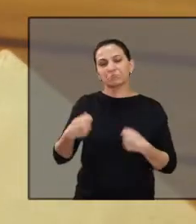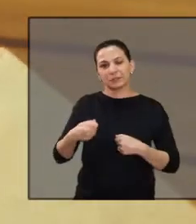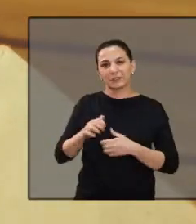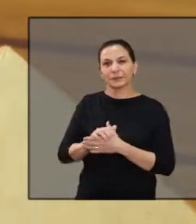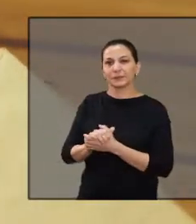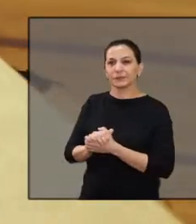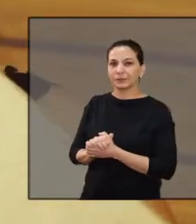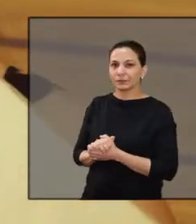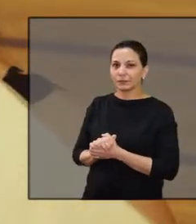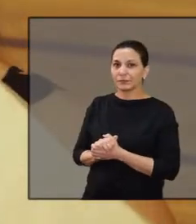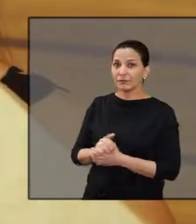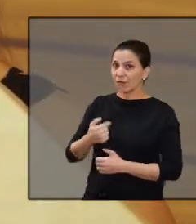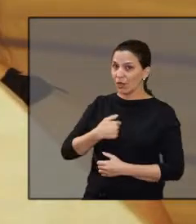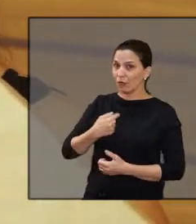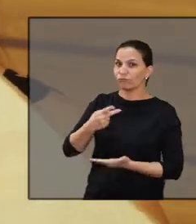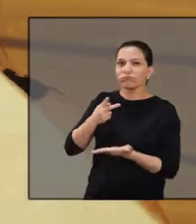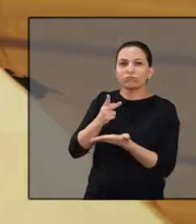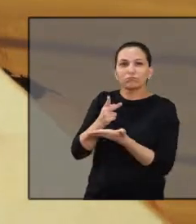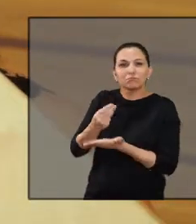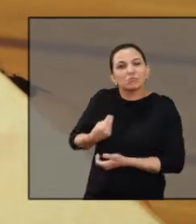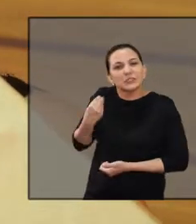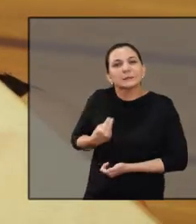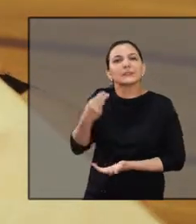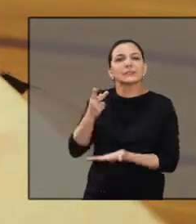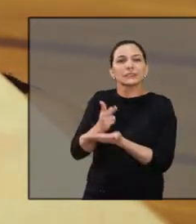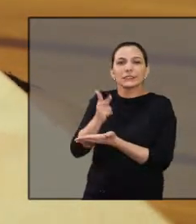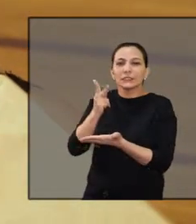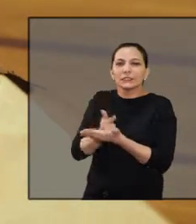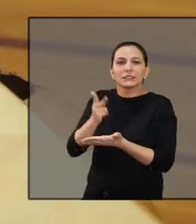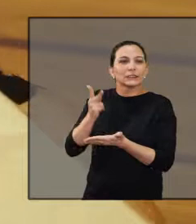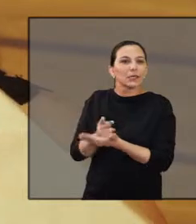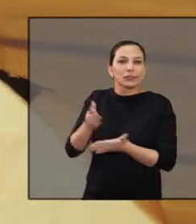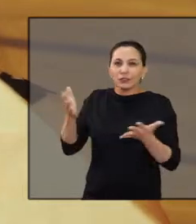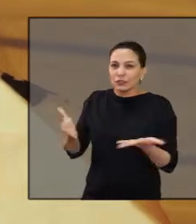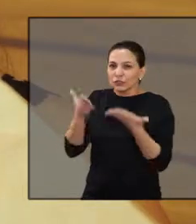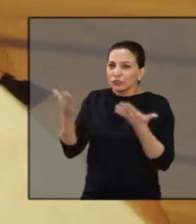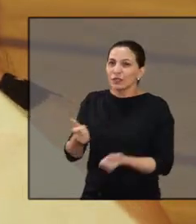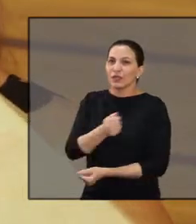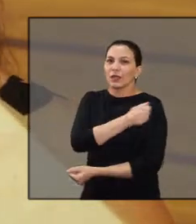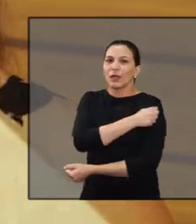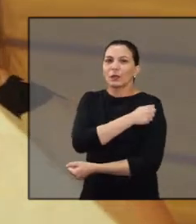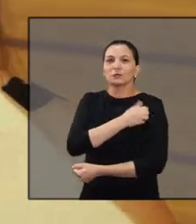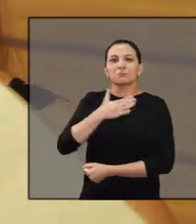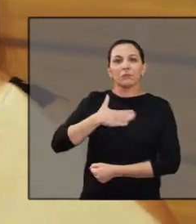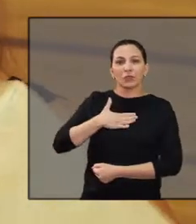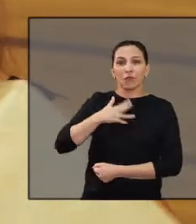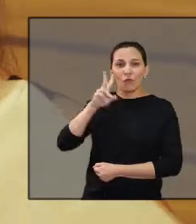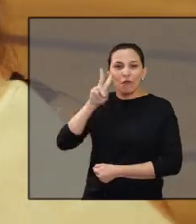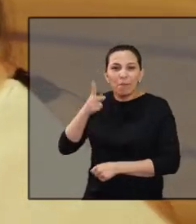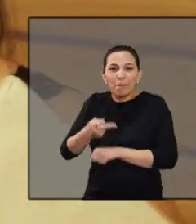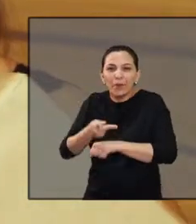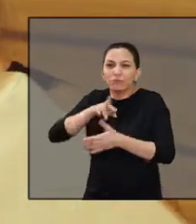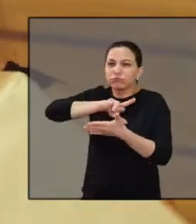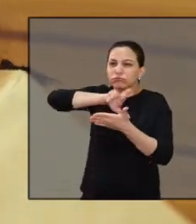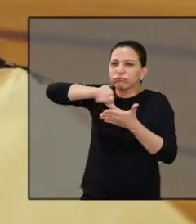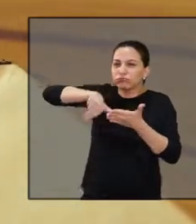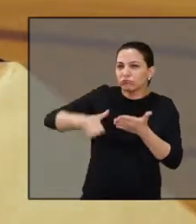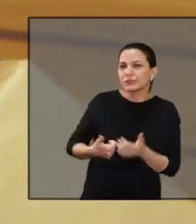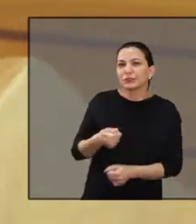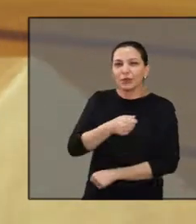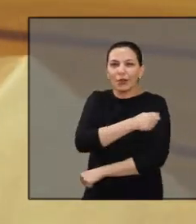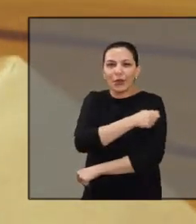Desde o início, eu não lembro qual, eu sempre participei, sempre incentivei meus alunos. Já vi vários alunos serem premiados com